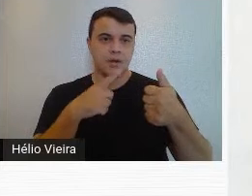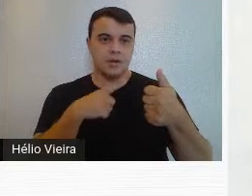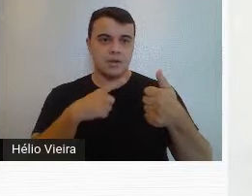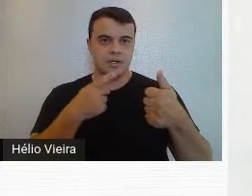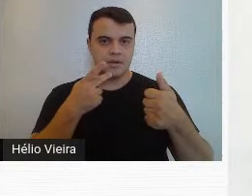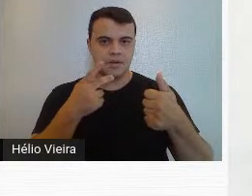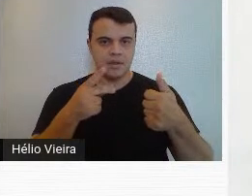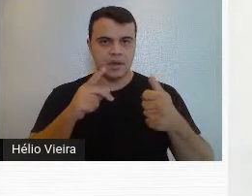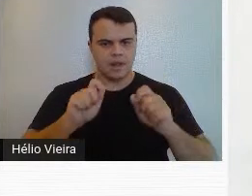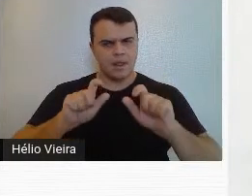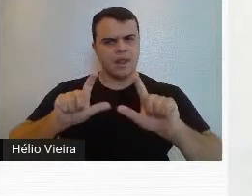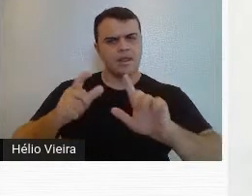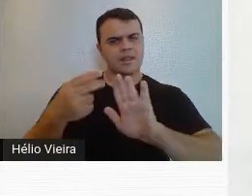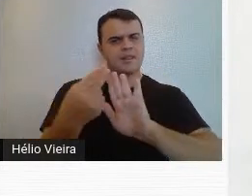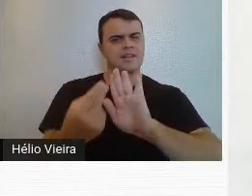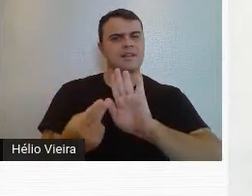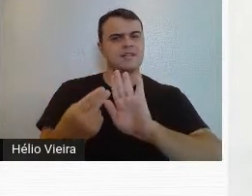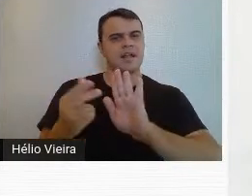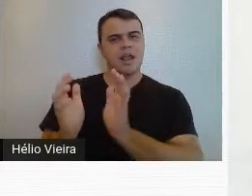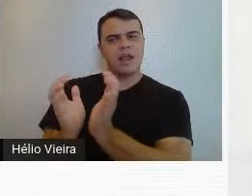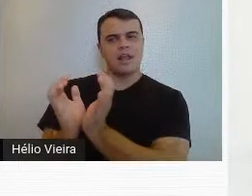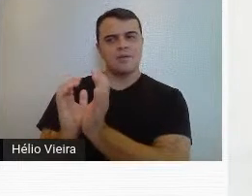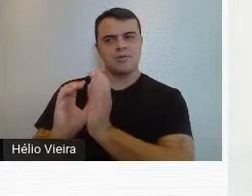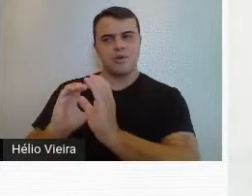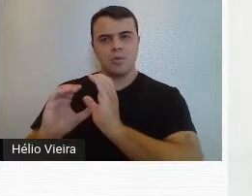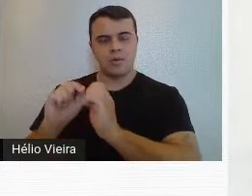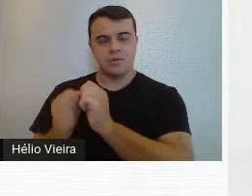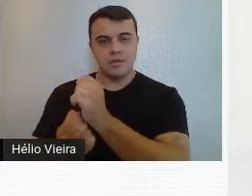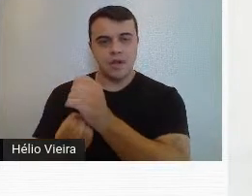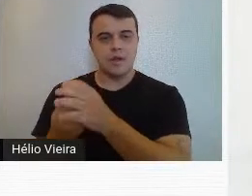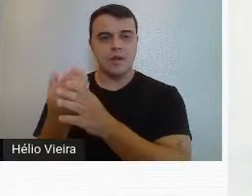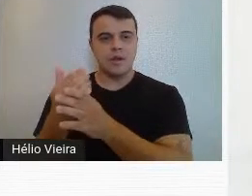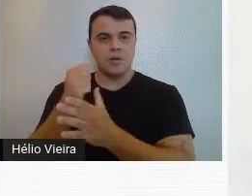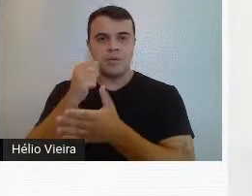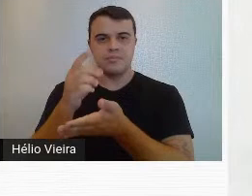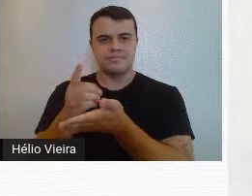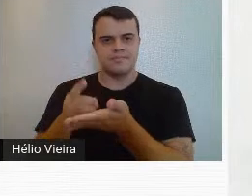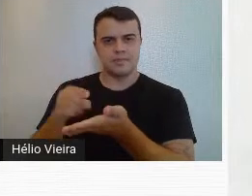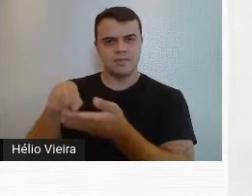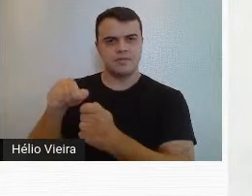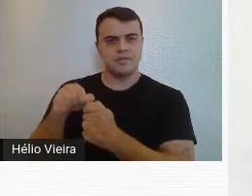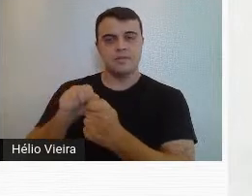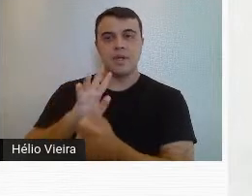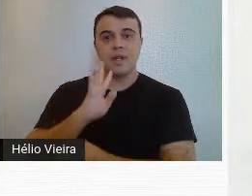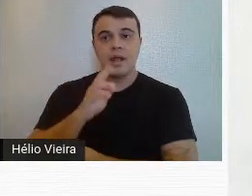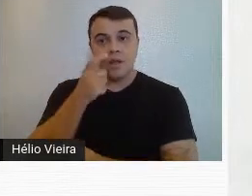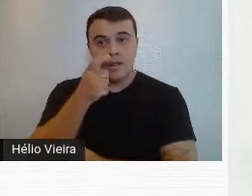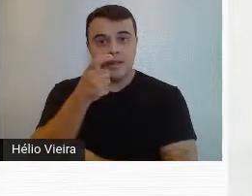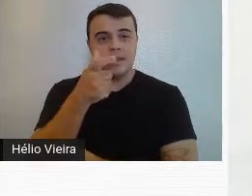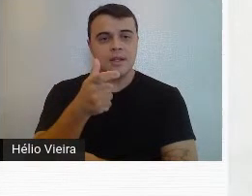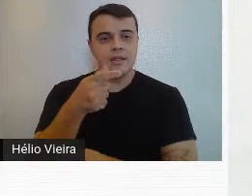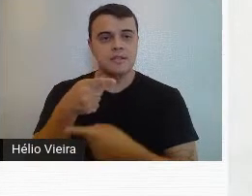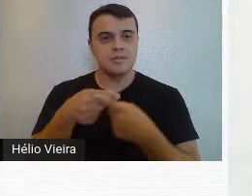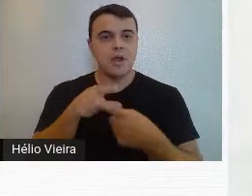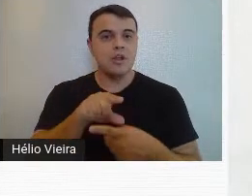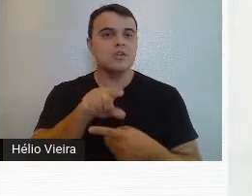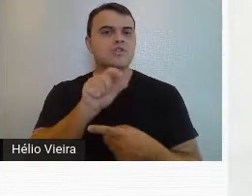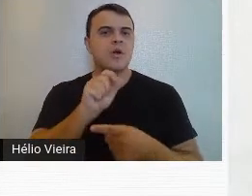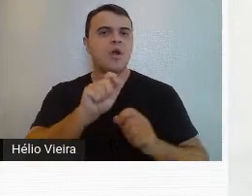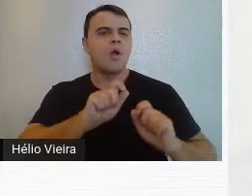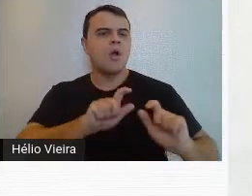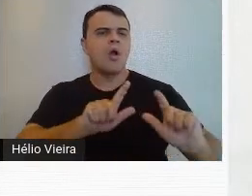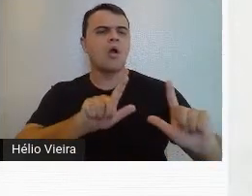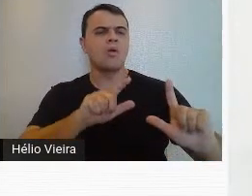peça gráfica, feita pela nossa equipe de comunicação, pela nossa design, ficou muito interessante, que soube escolher uma obra